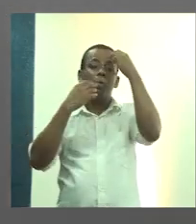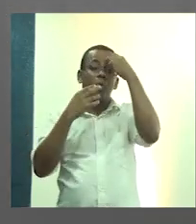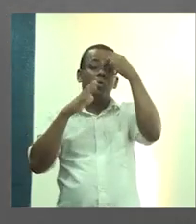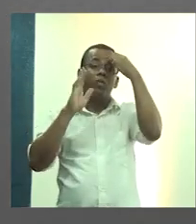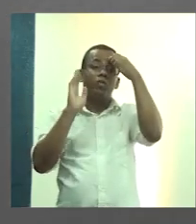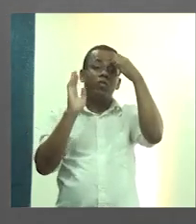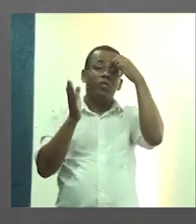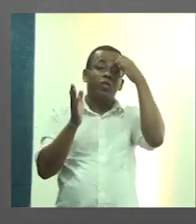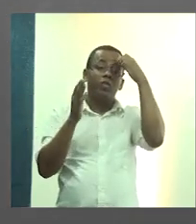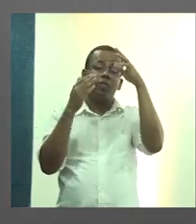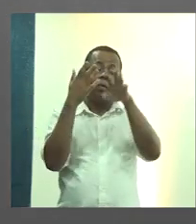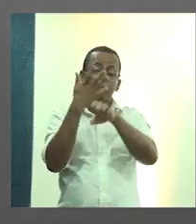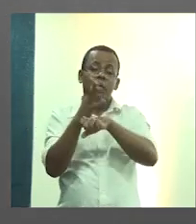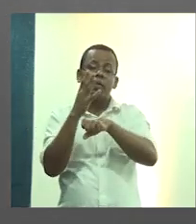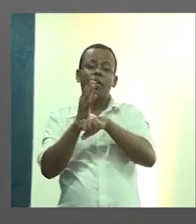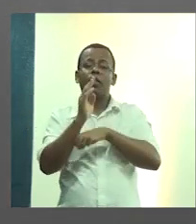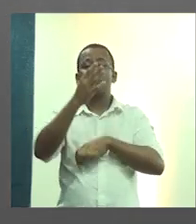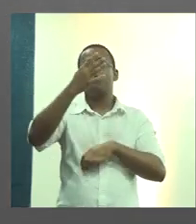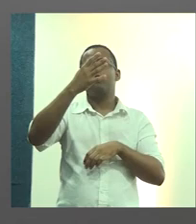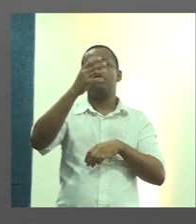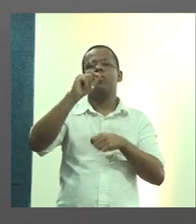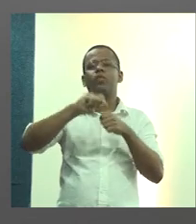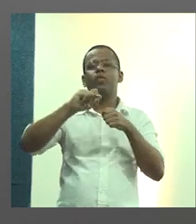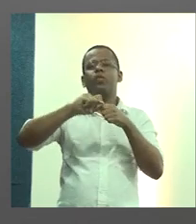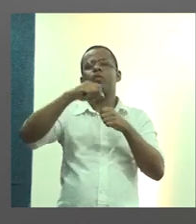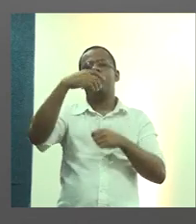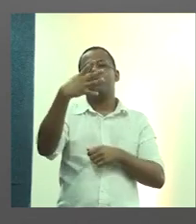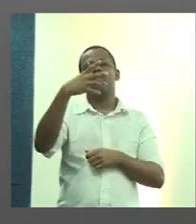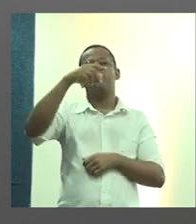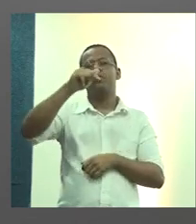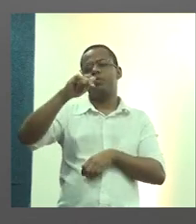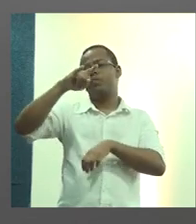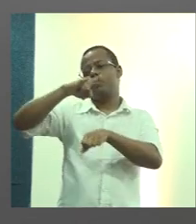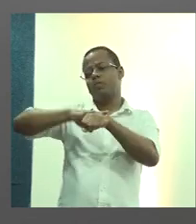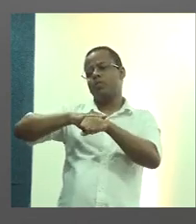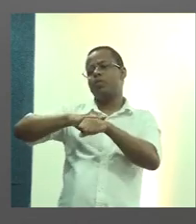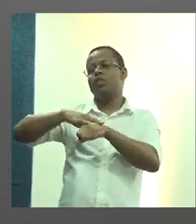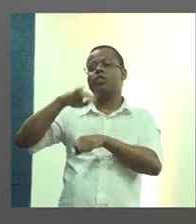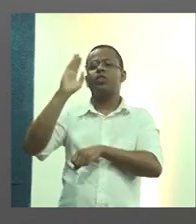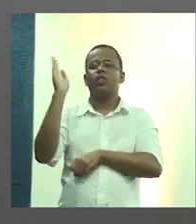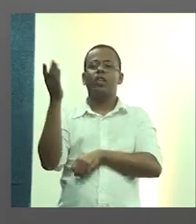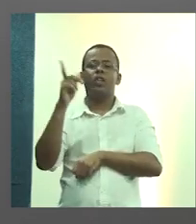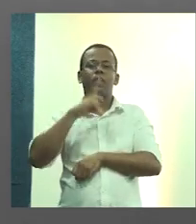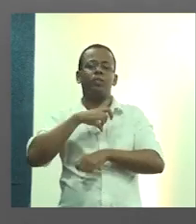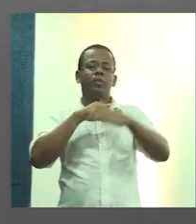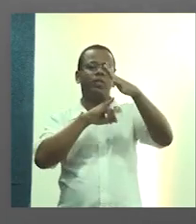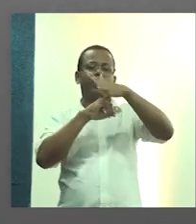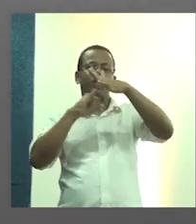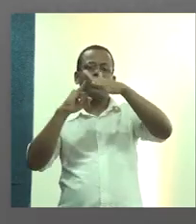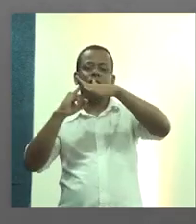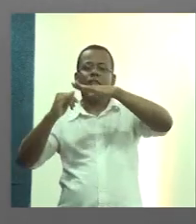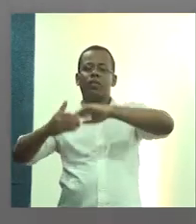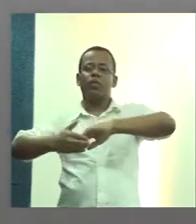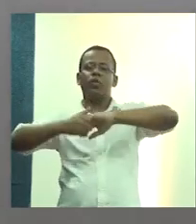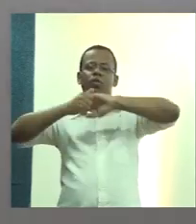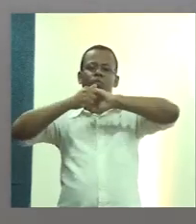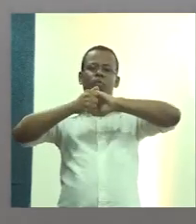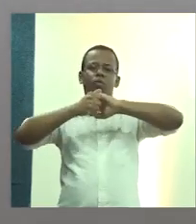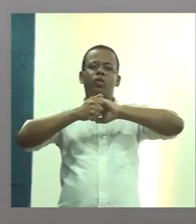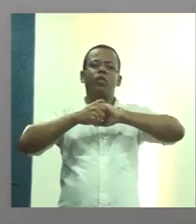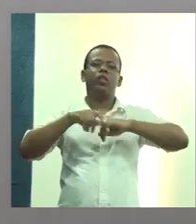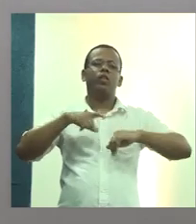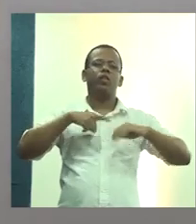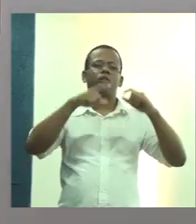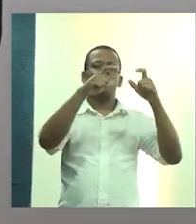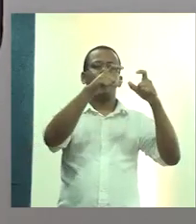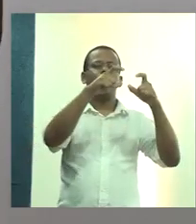47 banheiros. E temos as entidades parceiras, que são as entidades locais. A